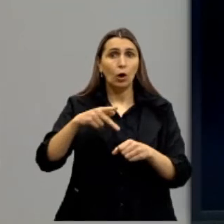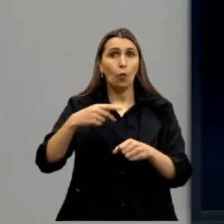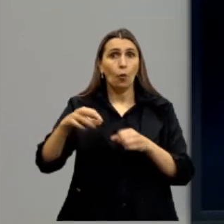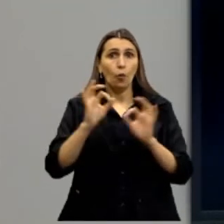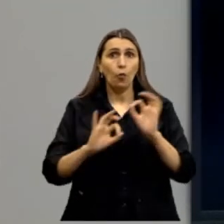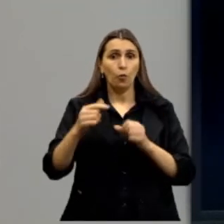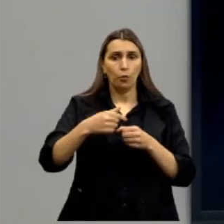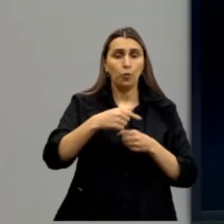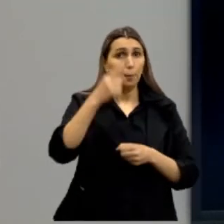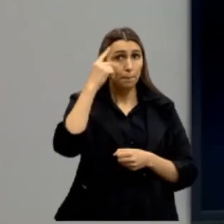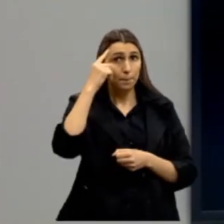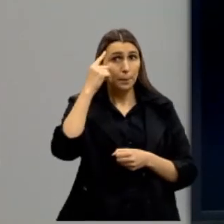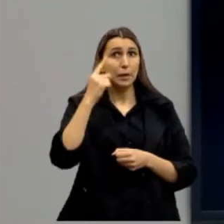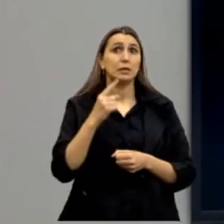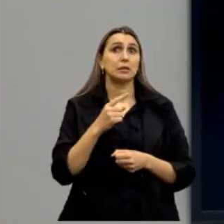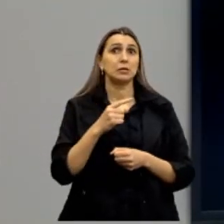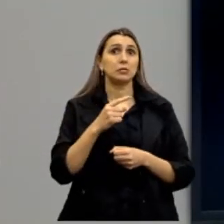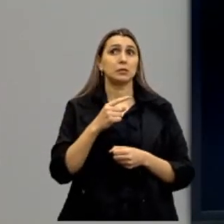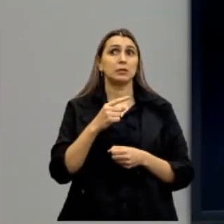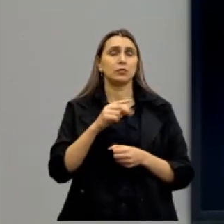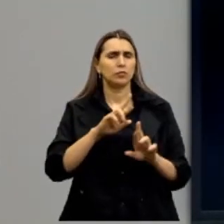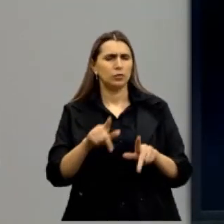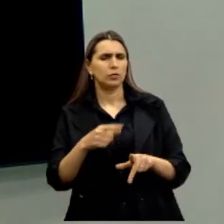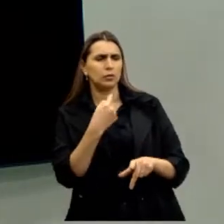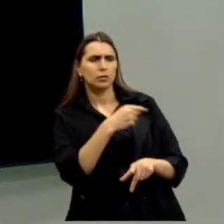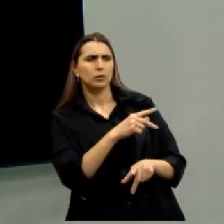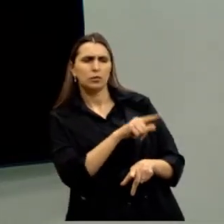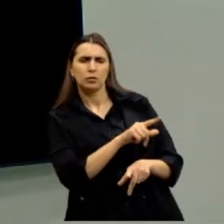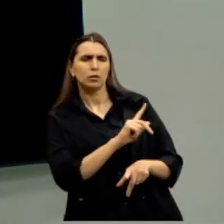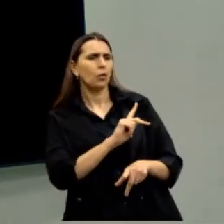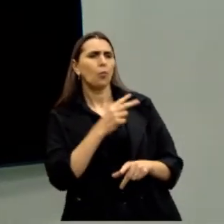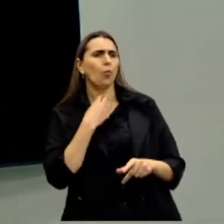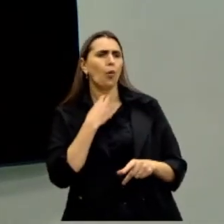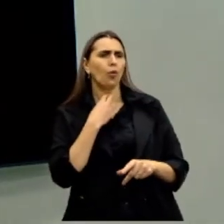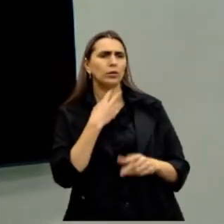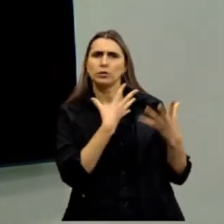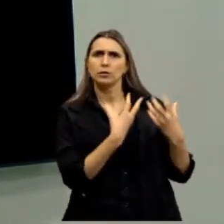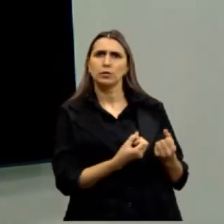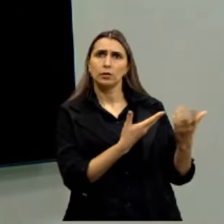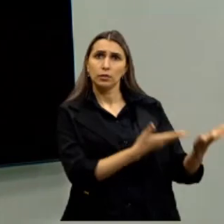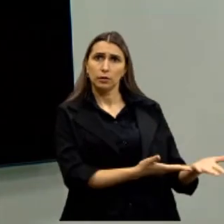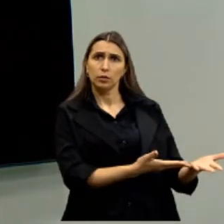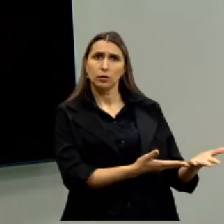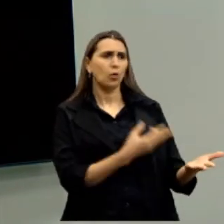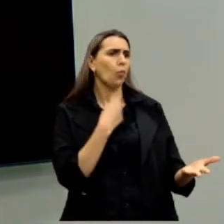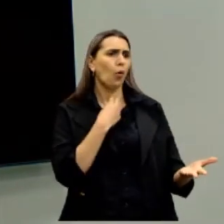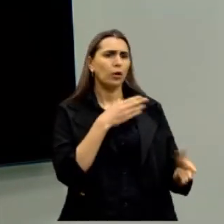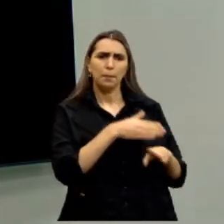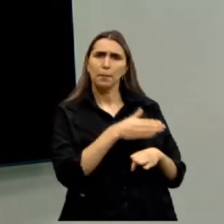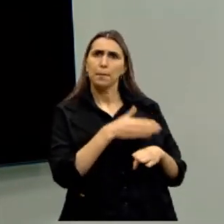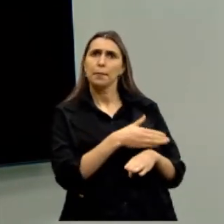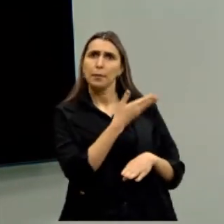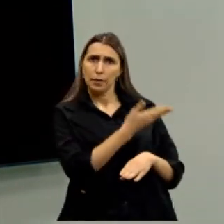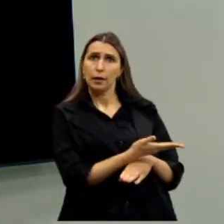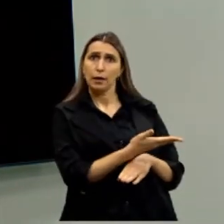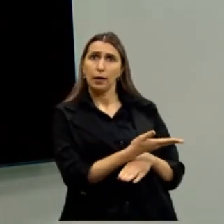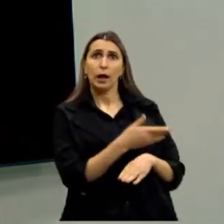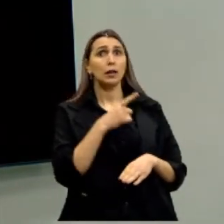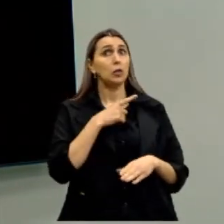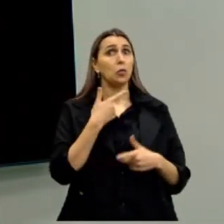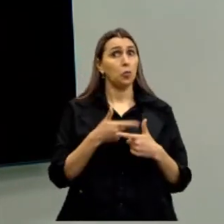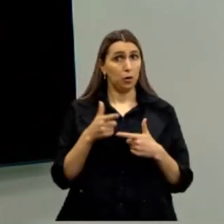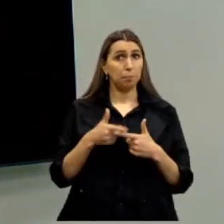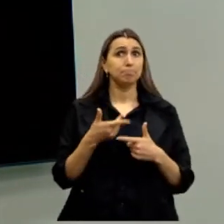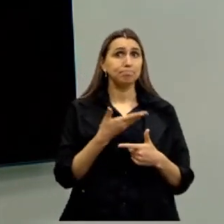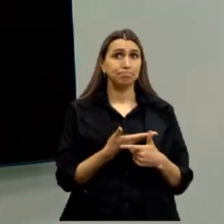com pessoas que pensam que pessoas que pensam diferente delas não devem ser aceitas, não podem participar, aí temos um problema